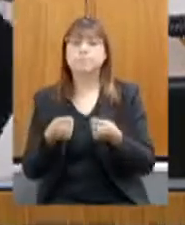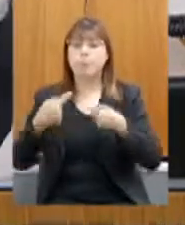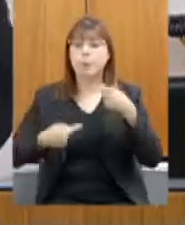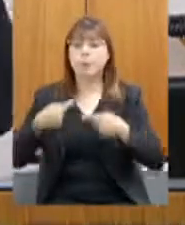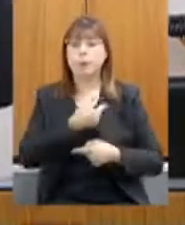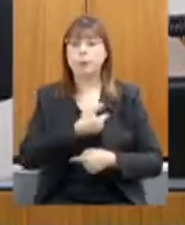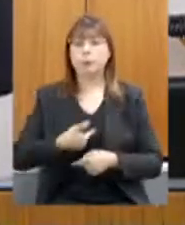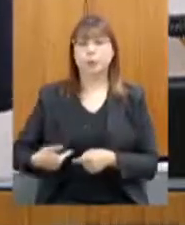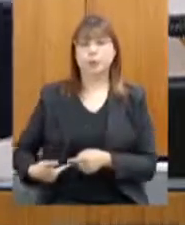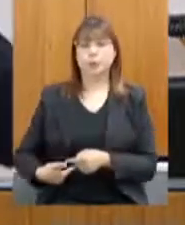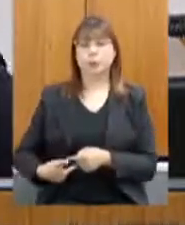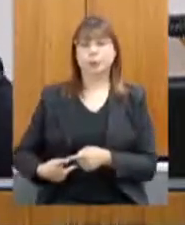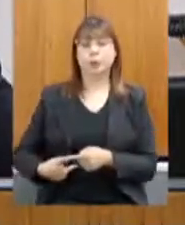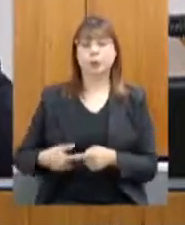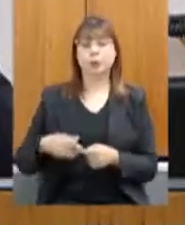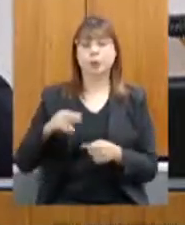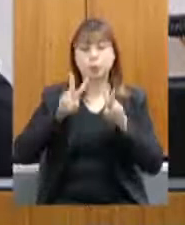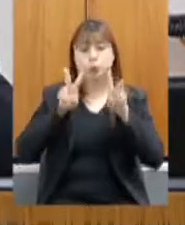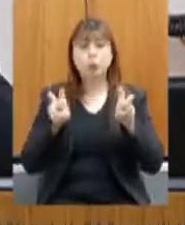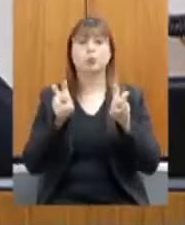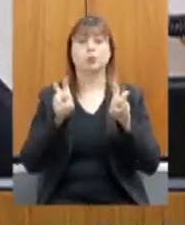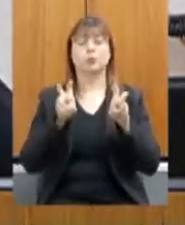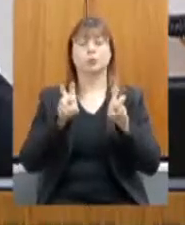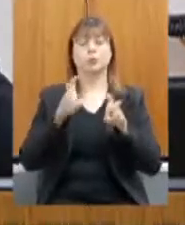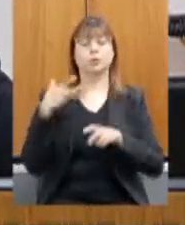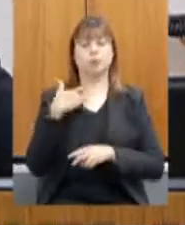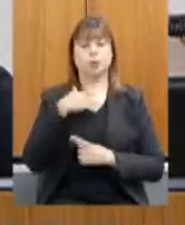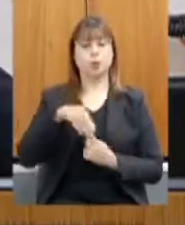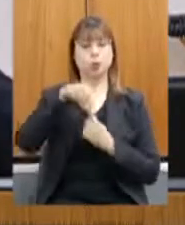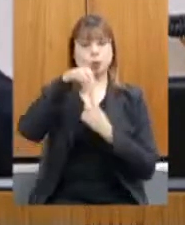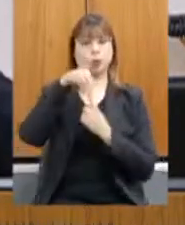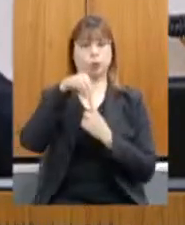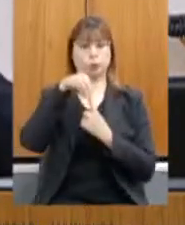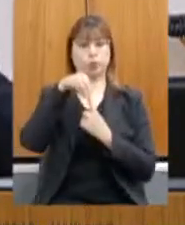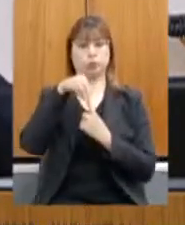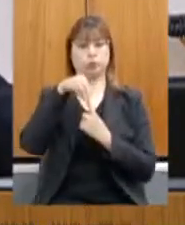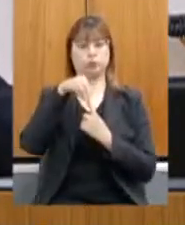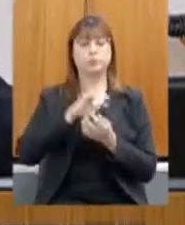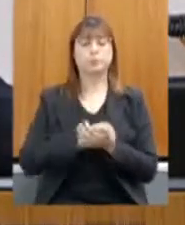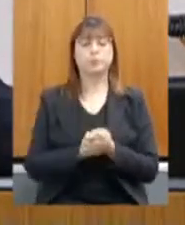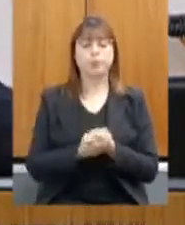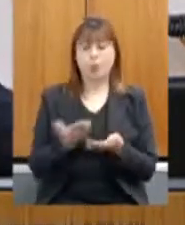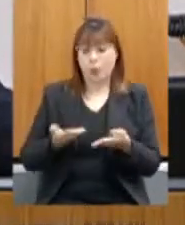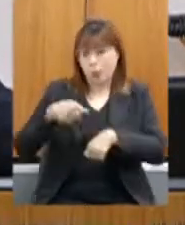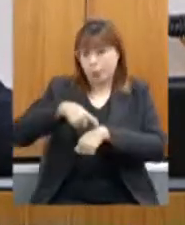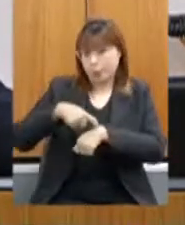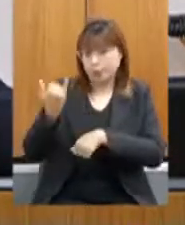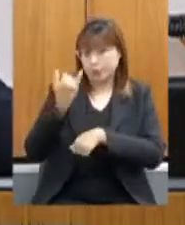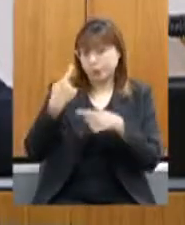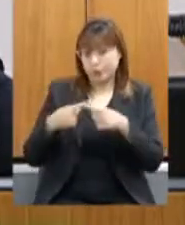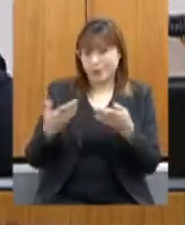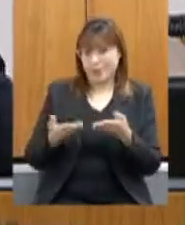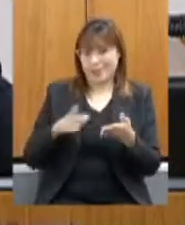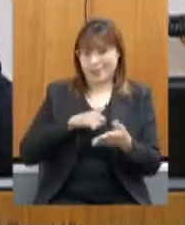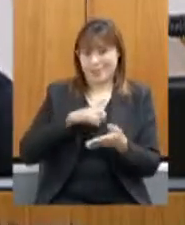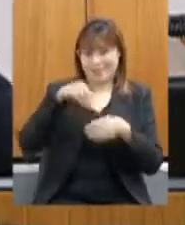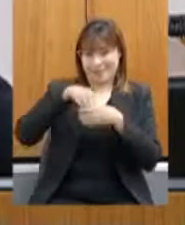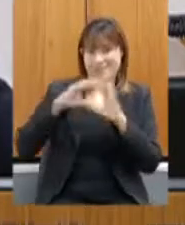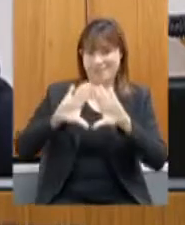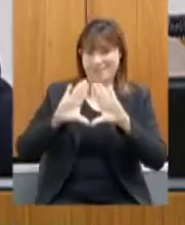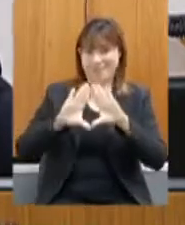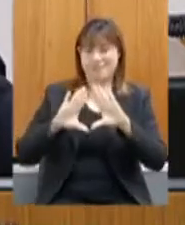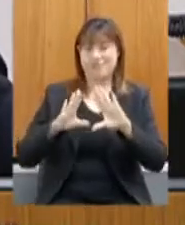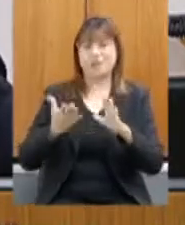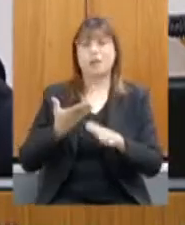momento com relação à saúde única. E é um momento muito propício a isso, secretária, porque está tramitando nessa casa o projeto de lei número